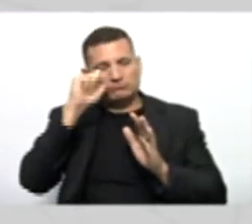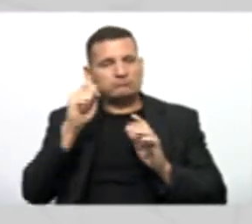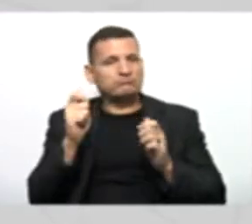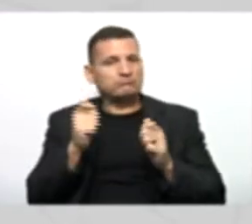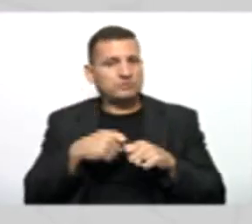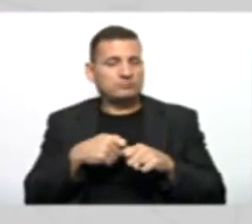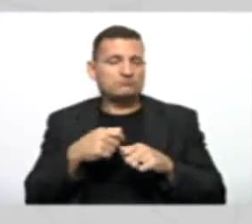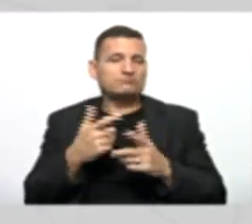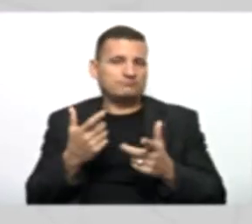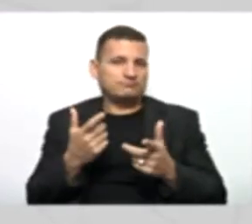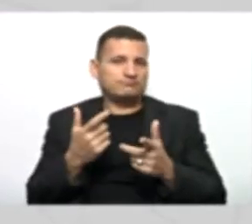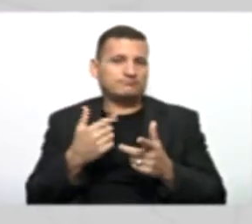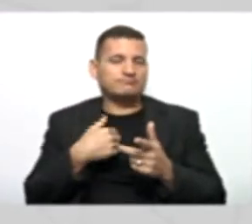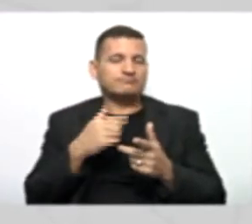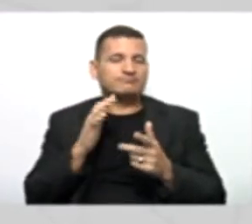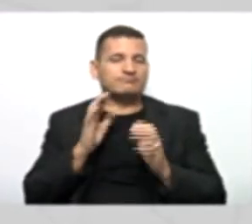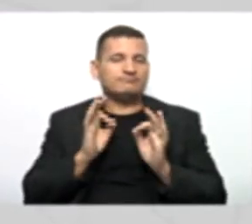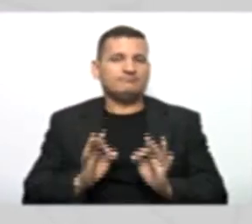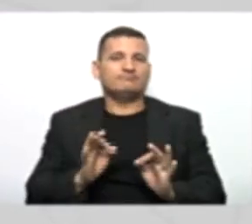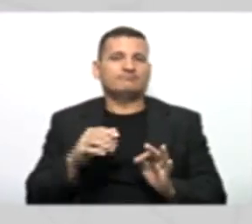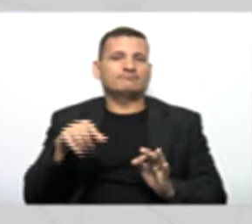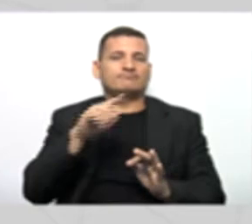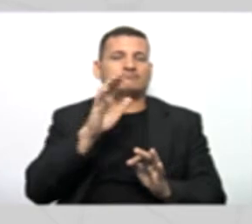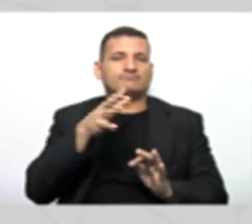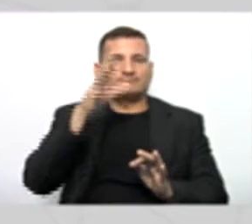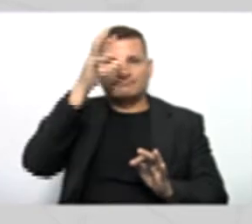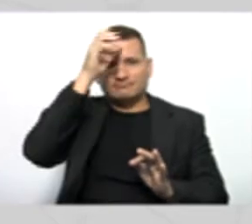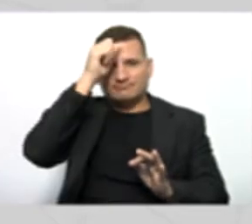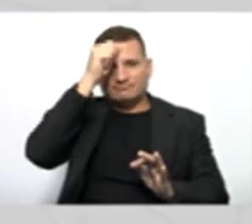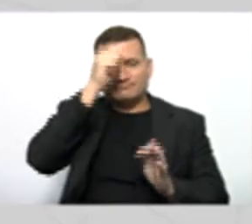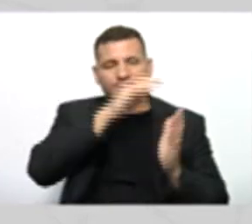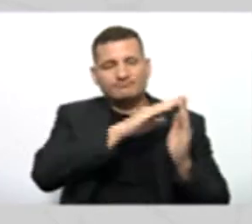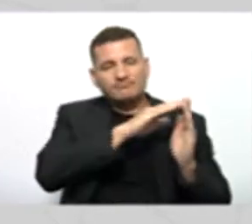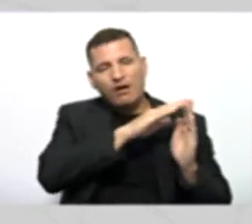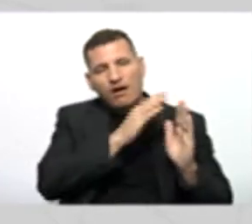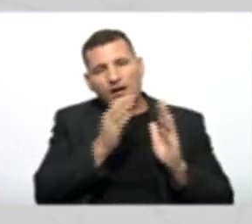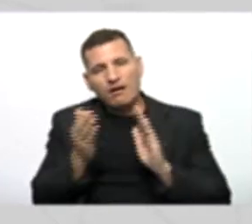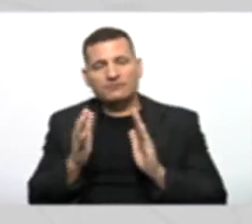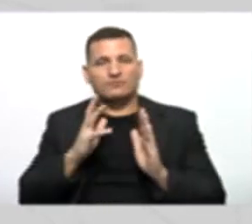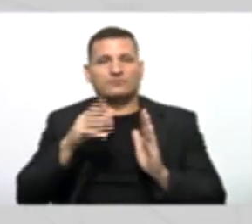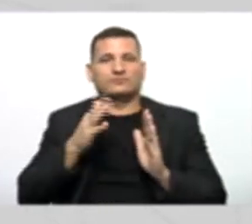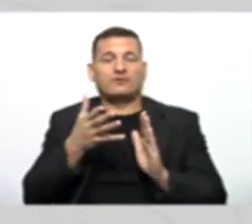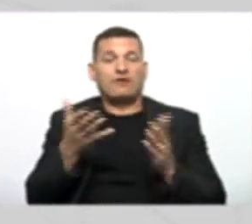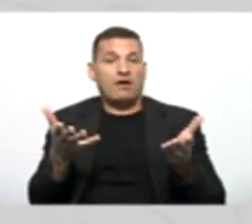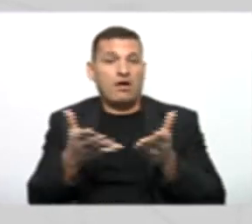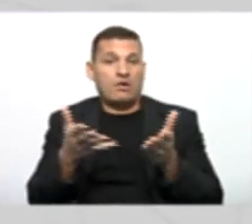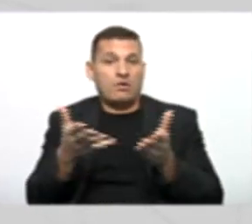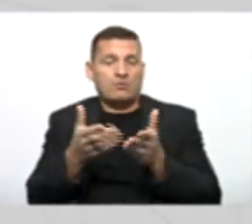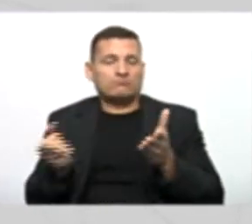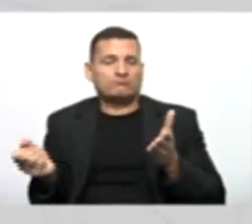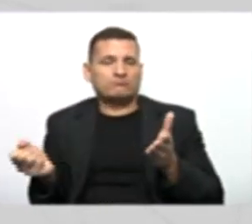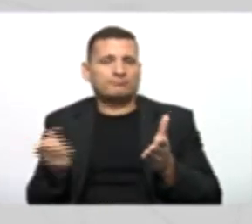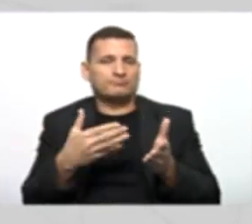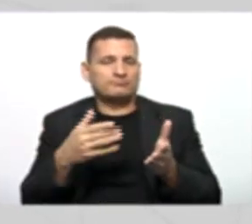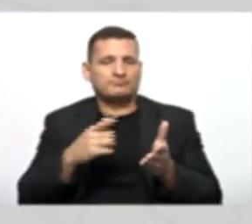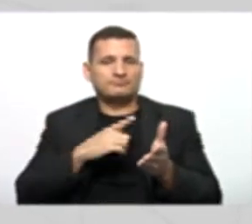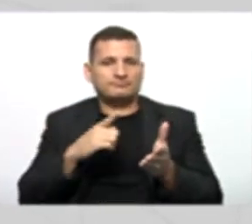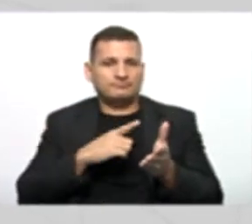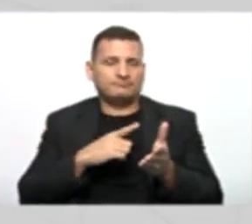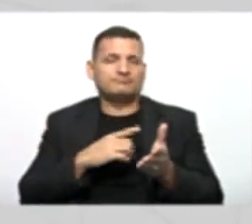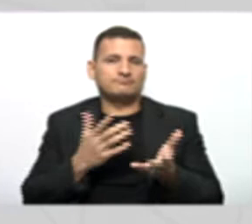aprenderam tudo o que foi passado até agora. Então, vão aprender agora uma coisa nova, que engloba conceitos que vocês já